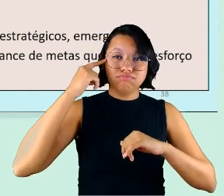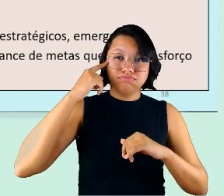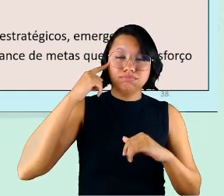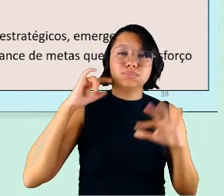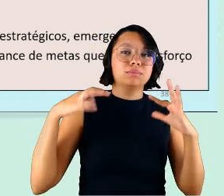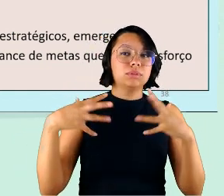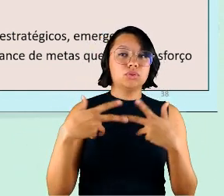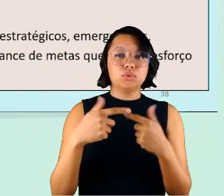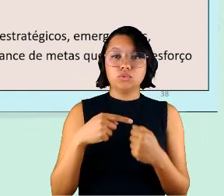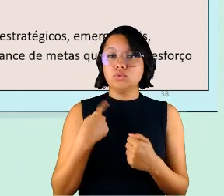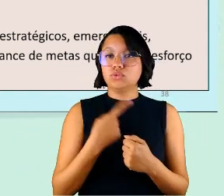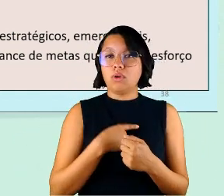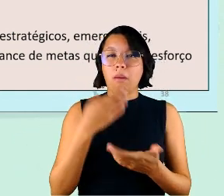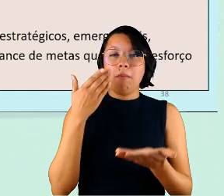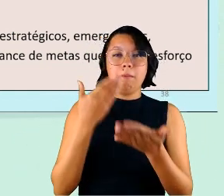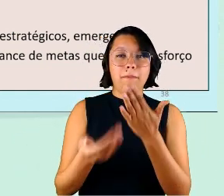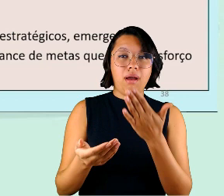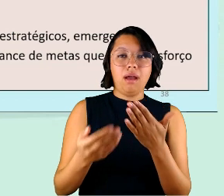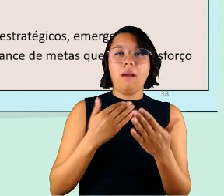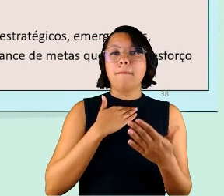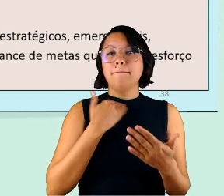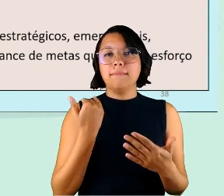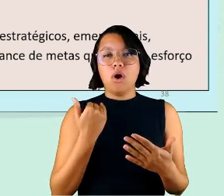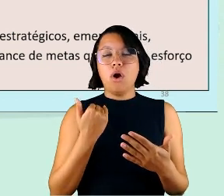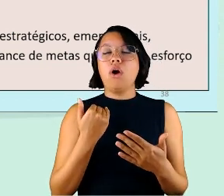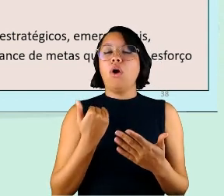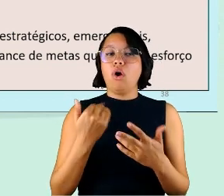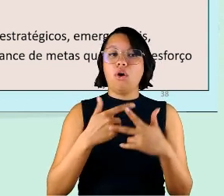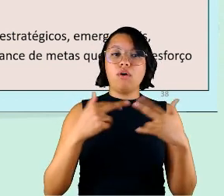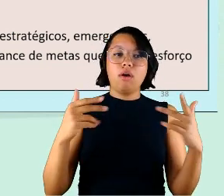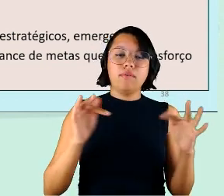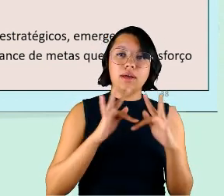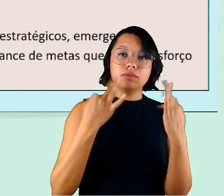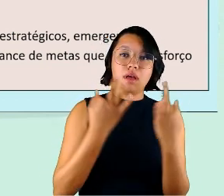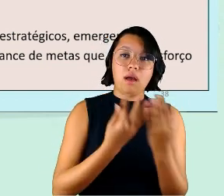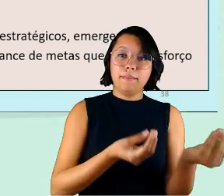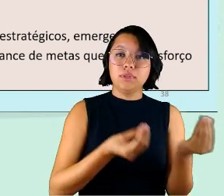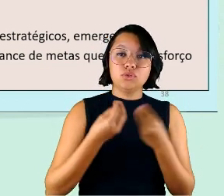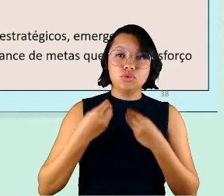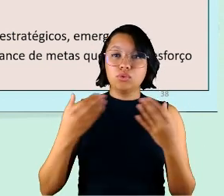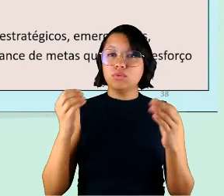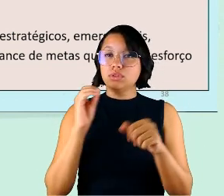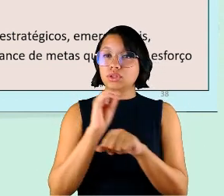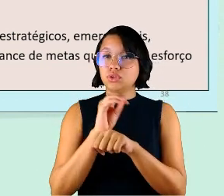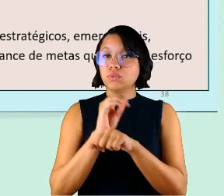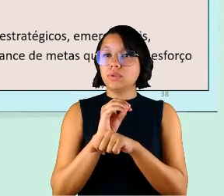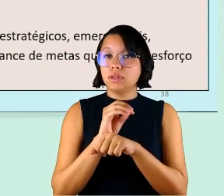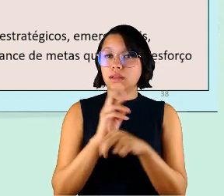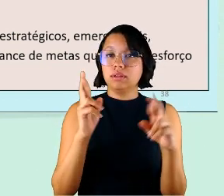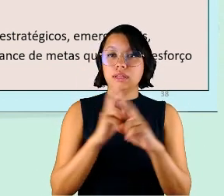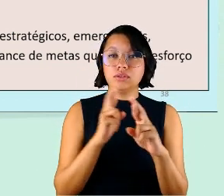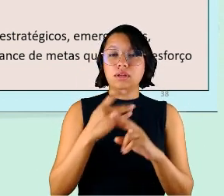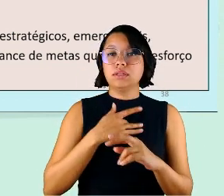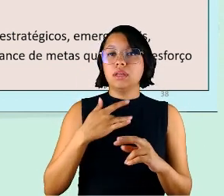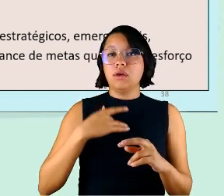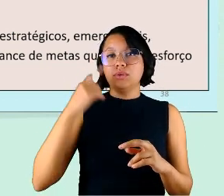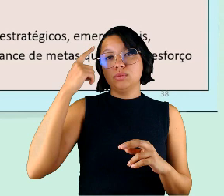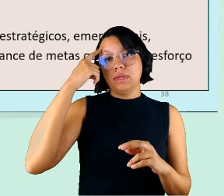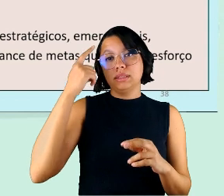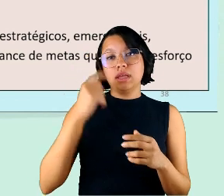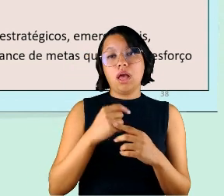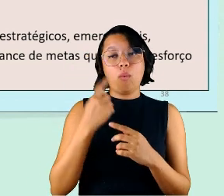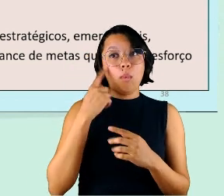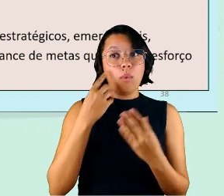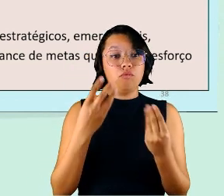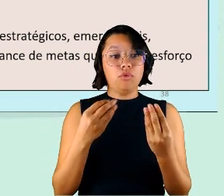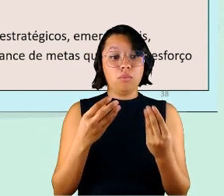todos nós as perdas luto em várias famílias também trouxe esse cuidado com a parte de saúde mental eu vi